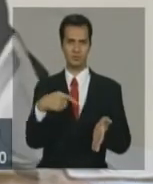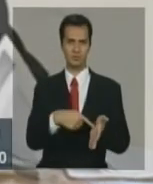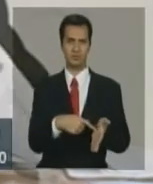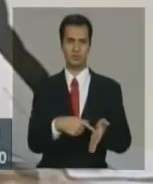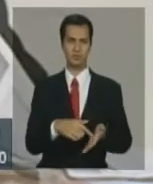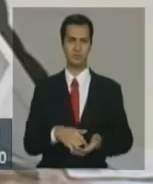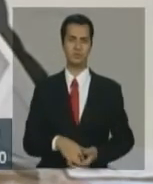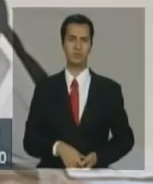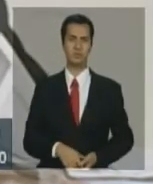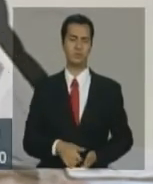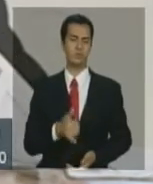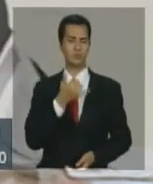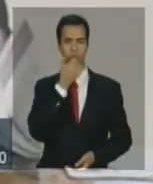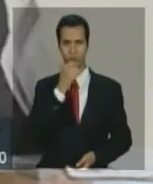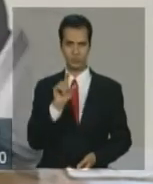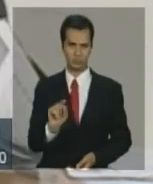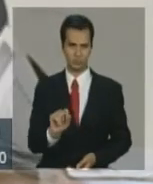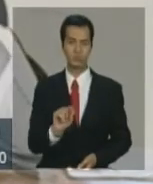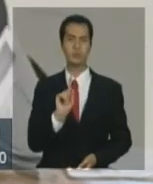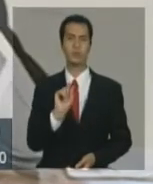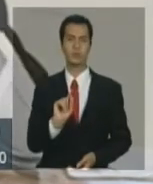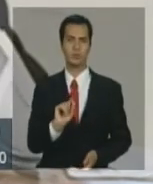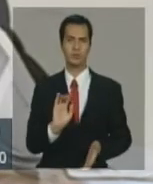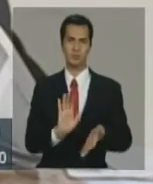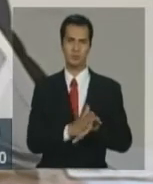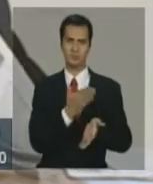Desculpe, para a página...